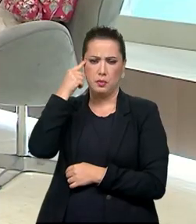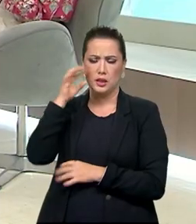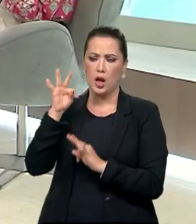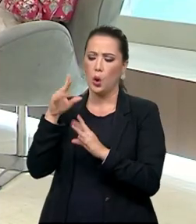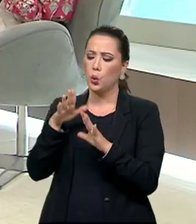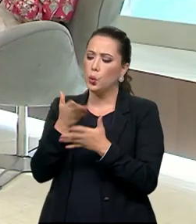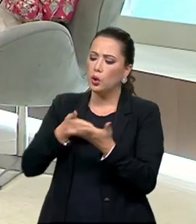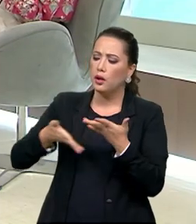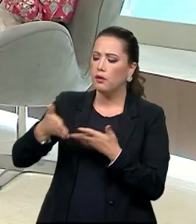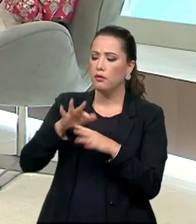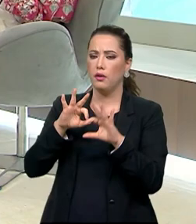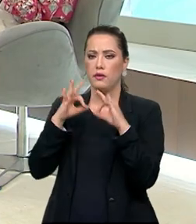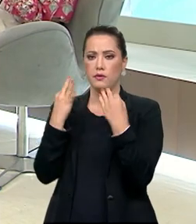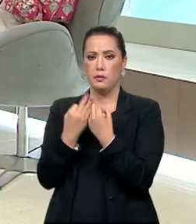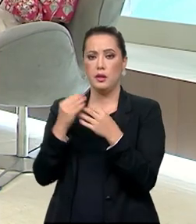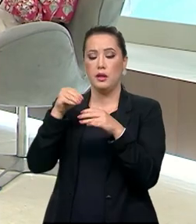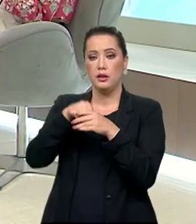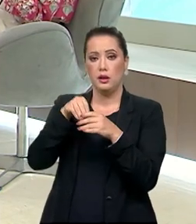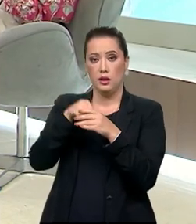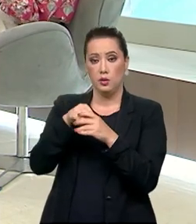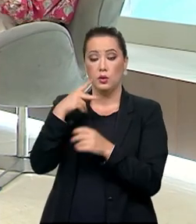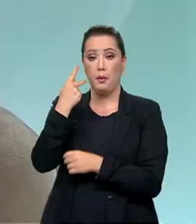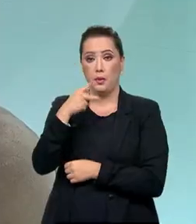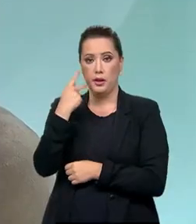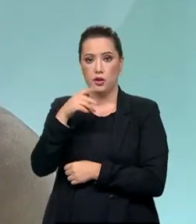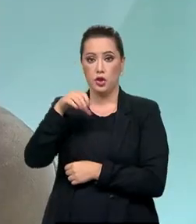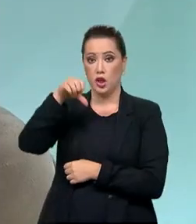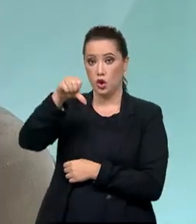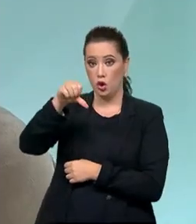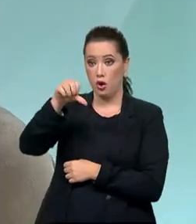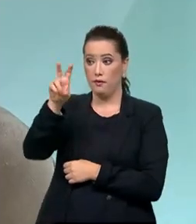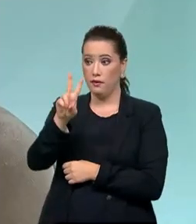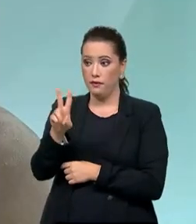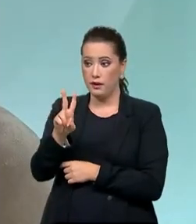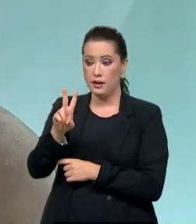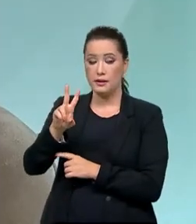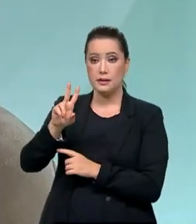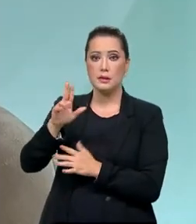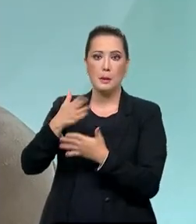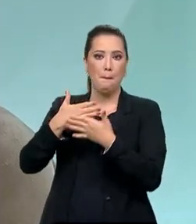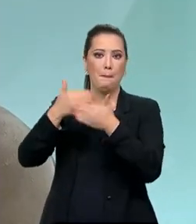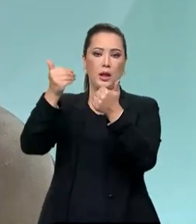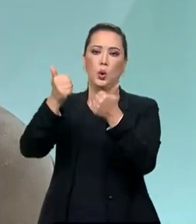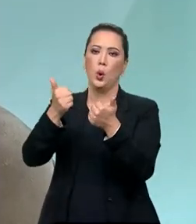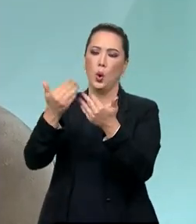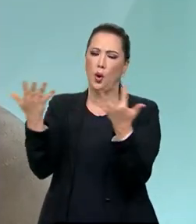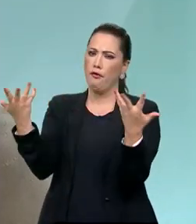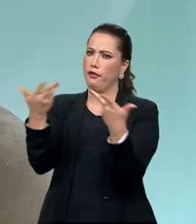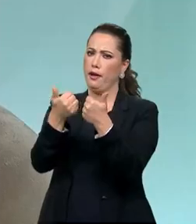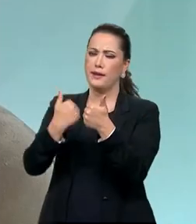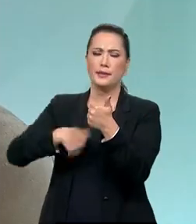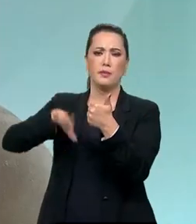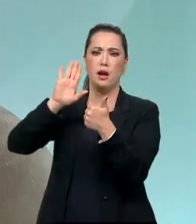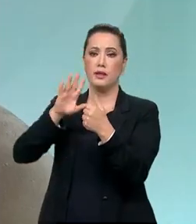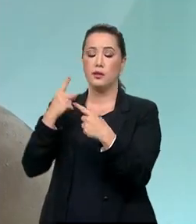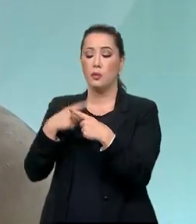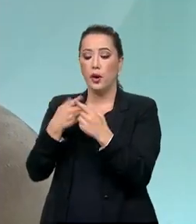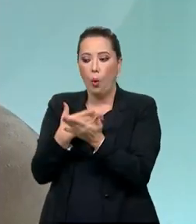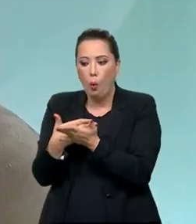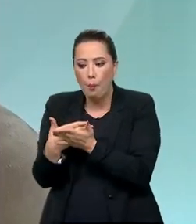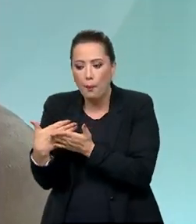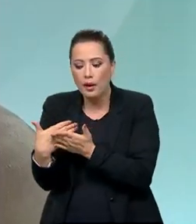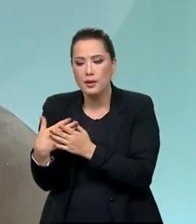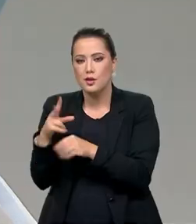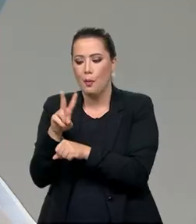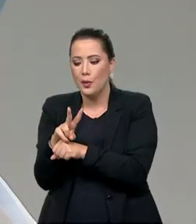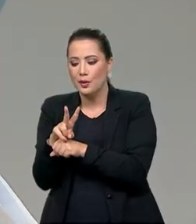envolve a família em política pública é nove vezes mais eficaz, porque vem do berço e é garantido ali num sistema protetivo, não é?